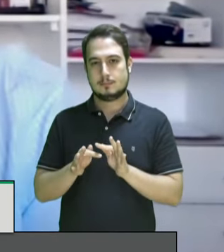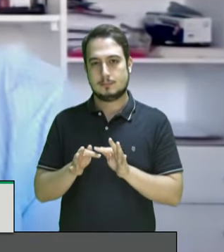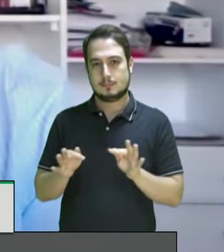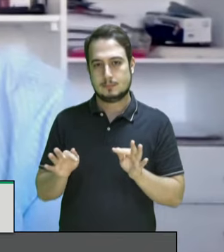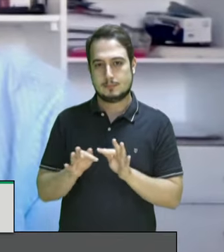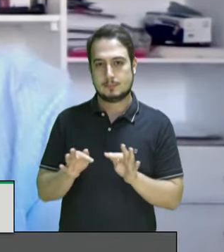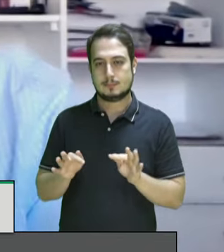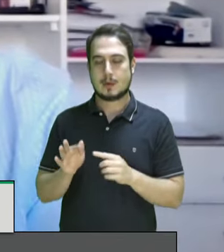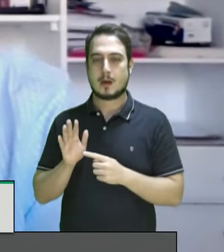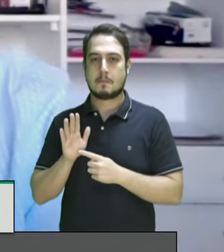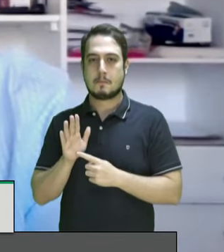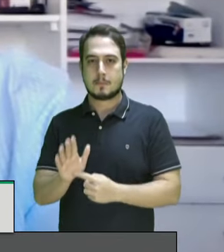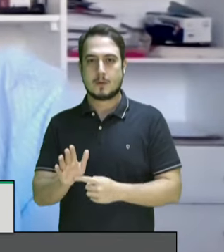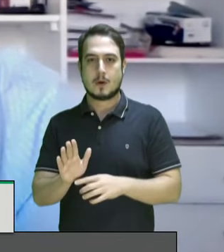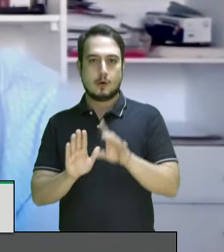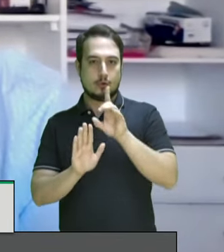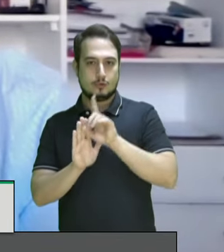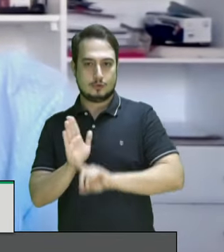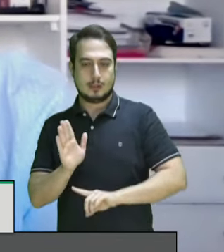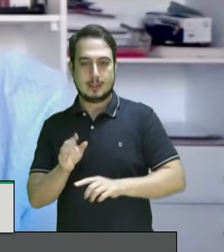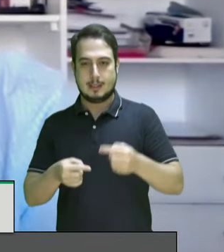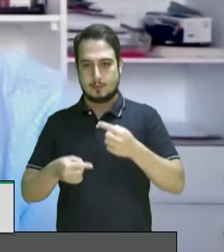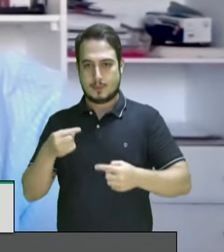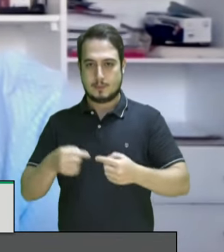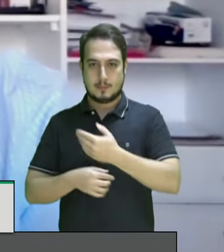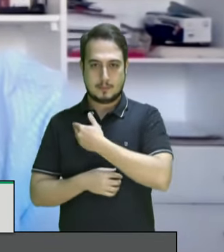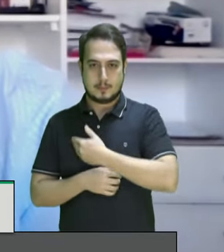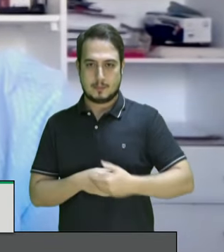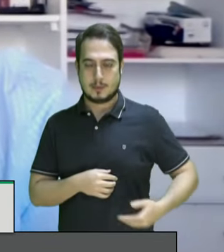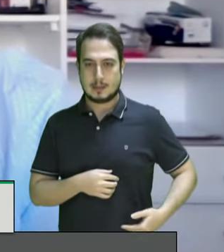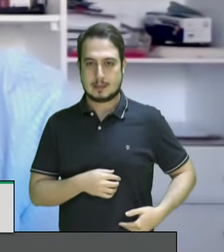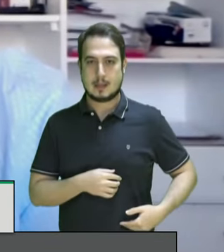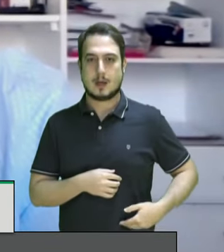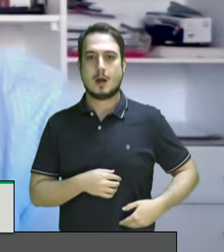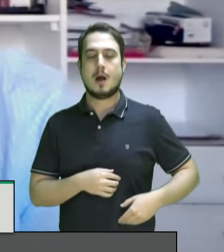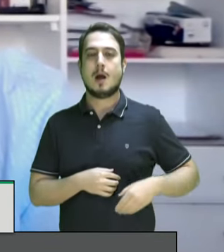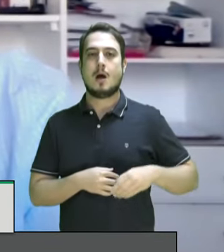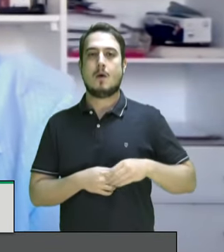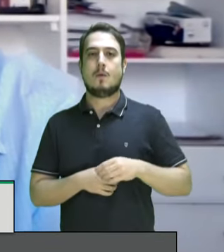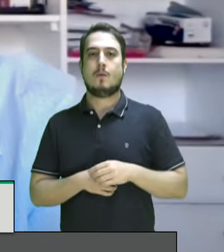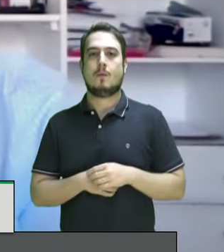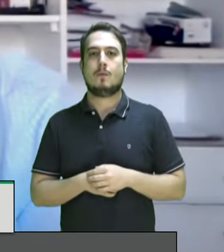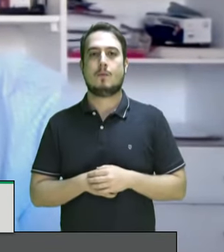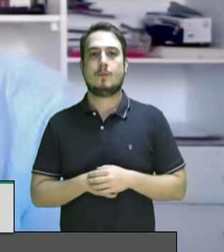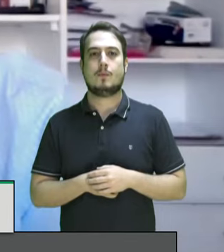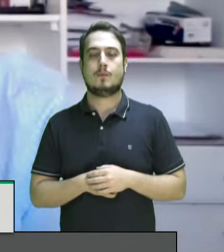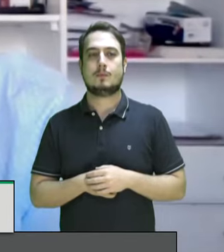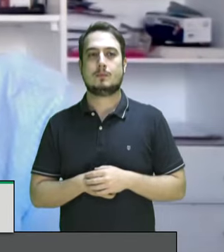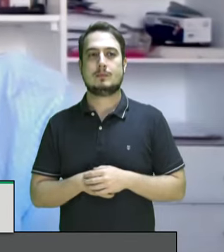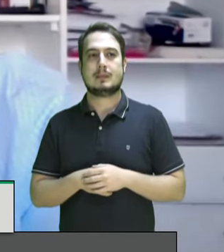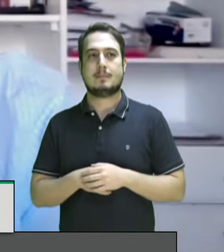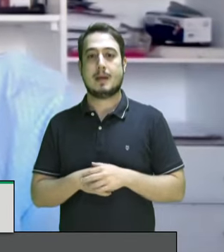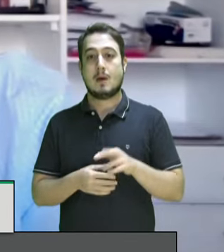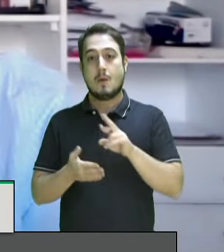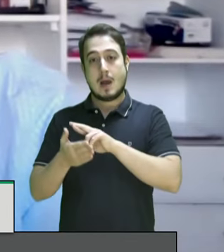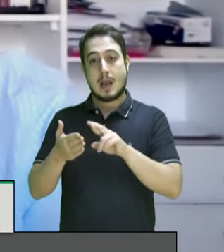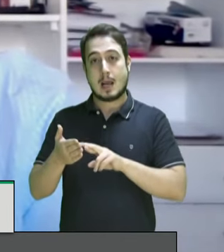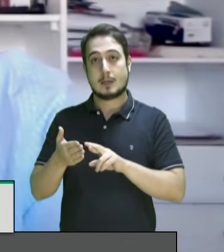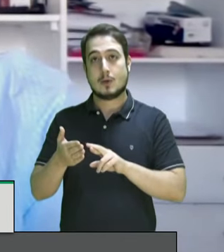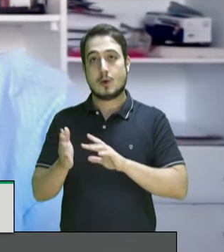referente aos direitos da população negra e combate ao racismo dentro do Observatório da Revisão Periódica Universal